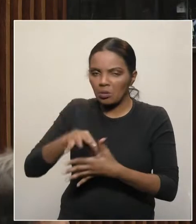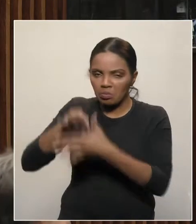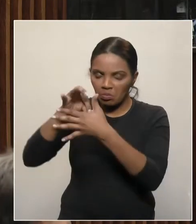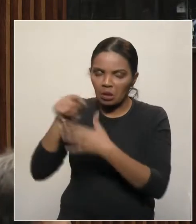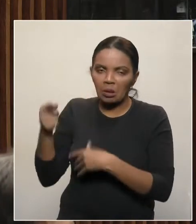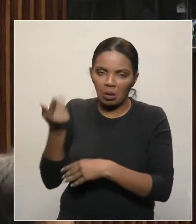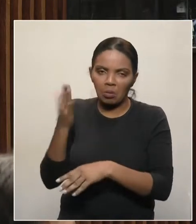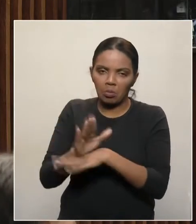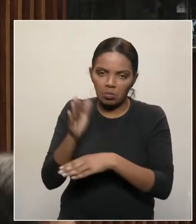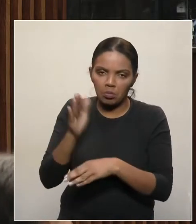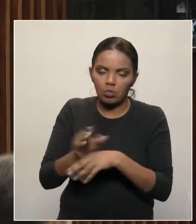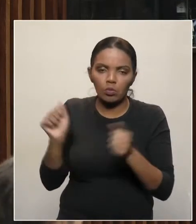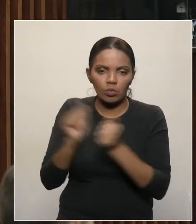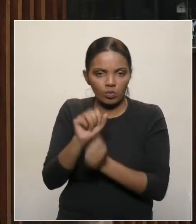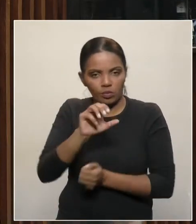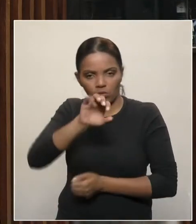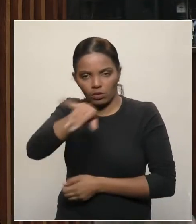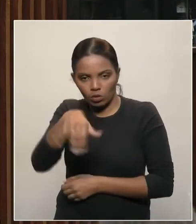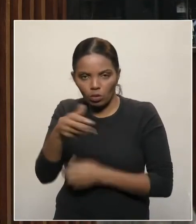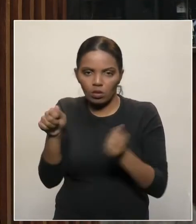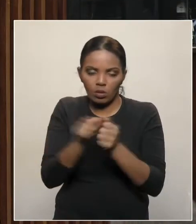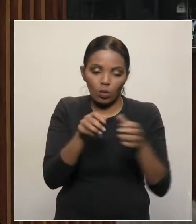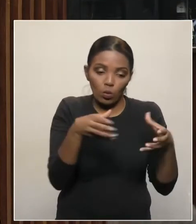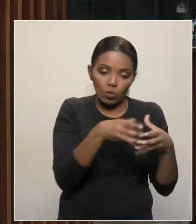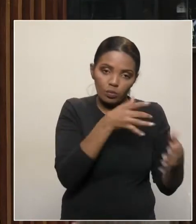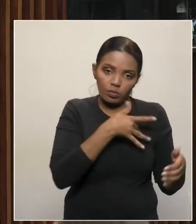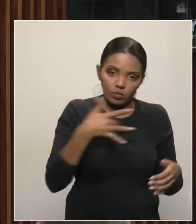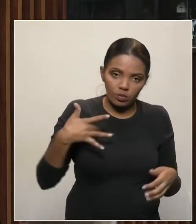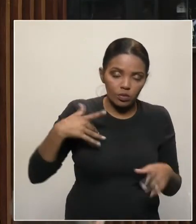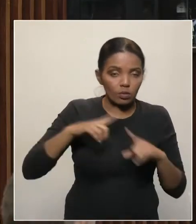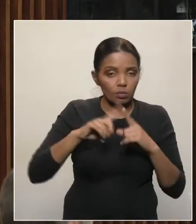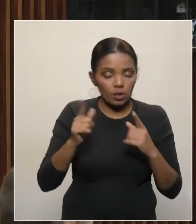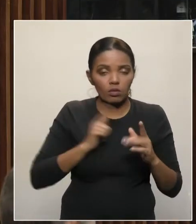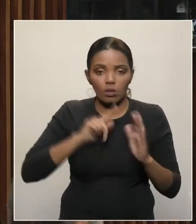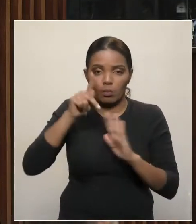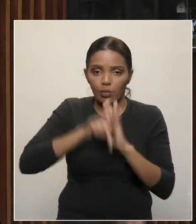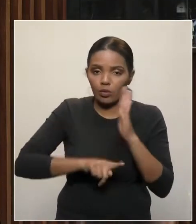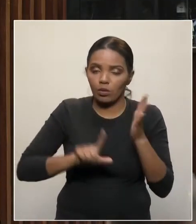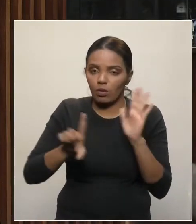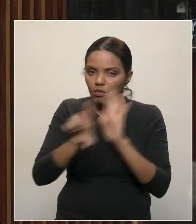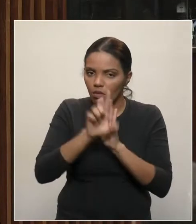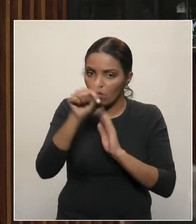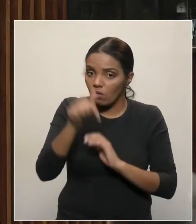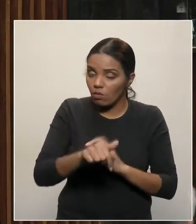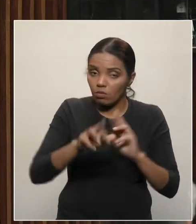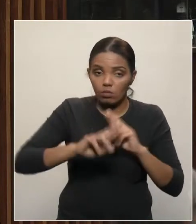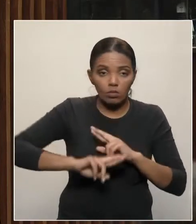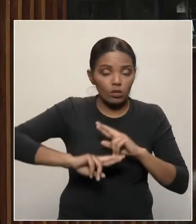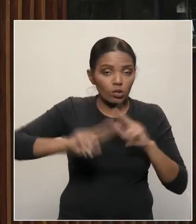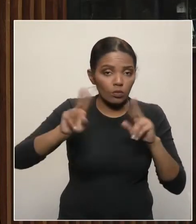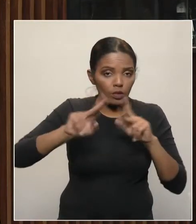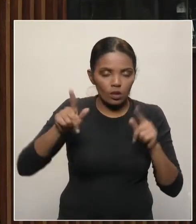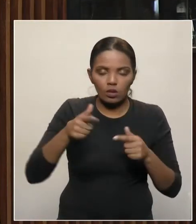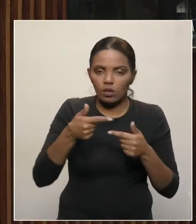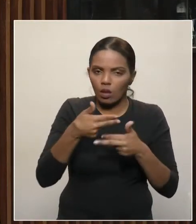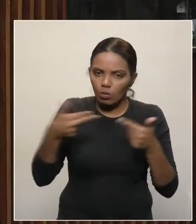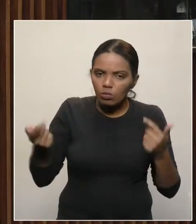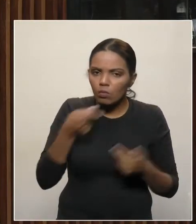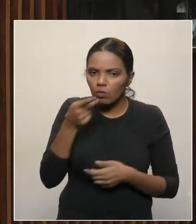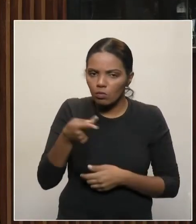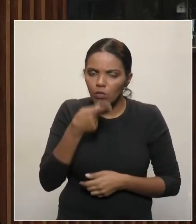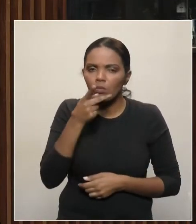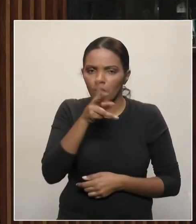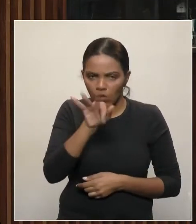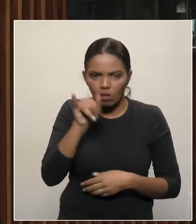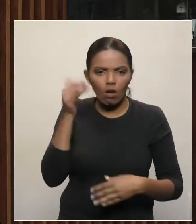junto à CCJ e à Comissão de Saúde. Mas nós temos projetos de leis aqui que, diferente de muitas falas, vão